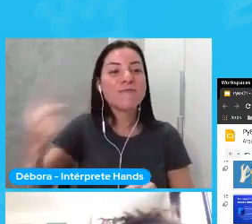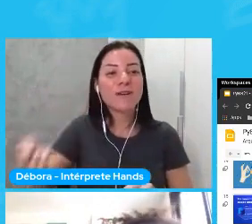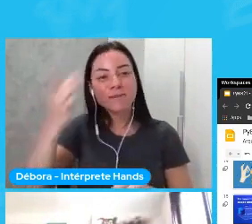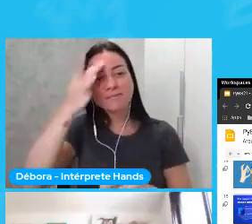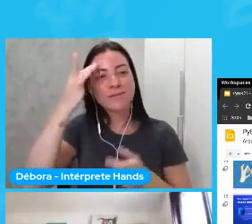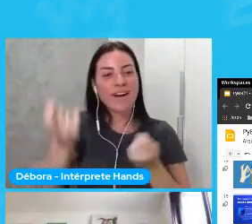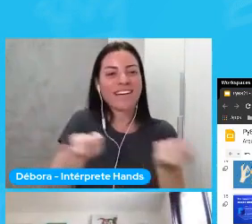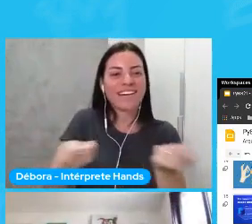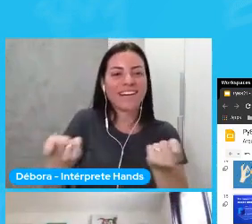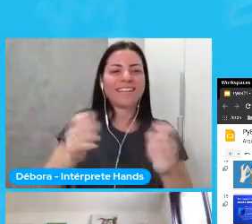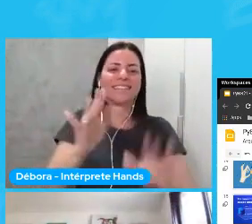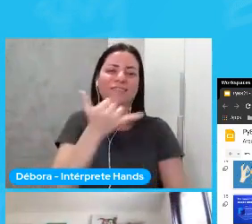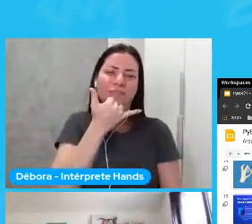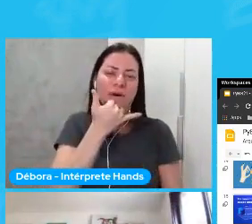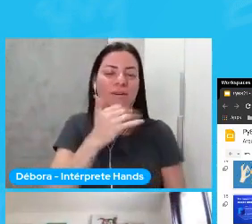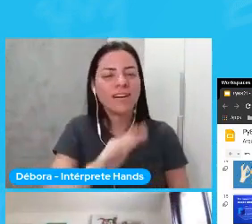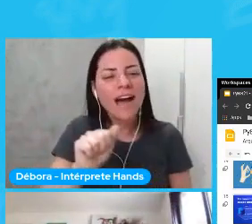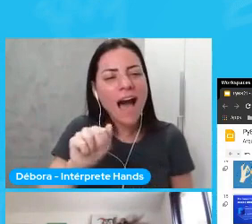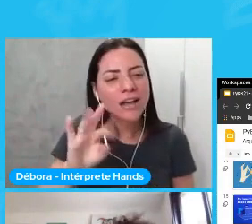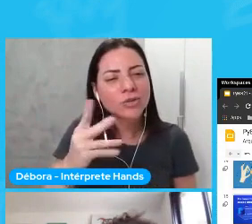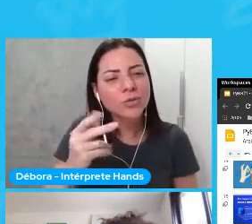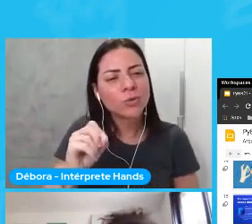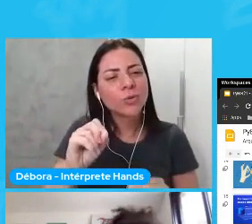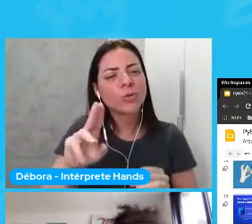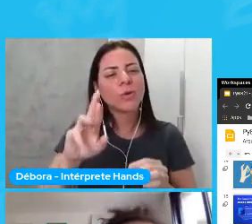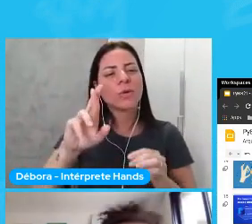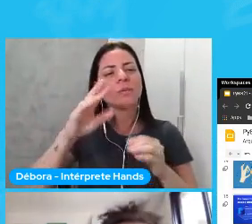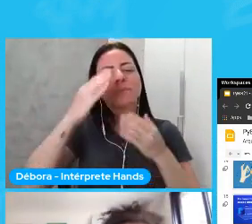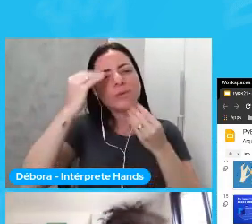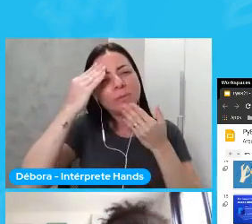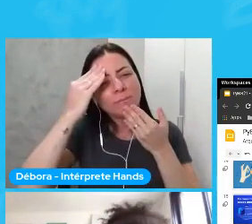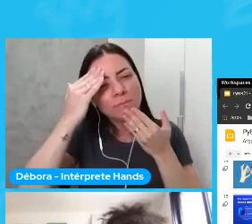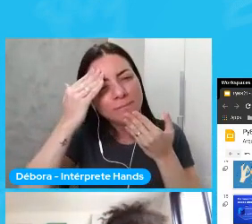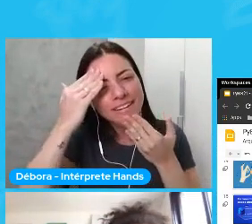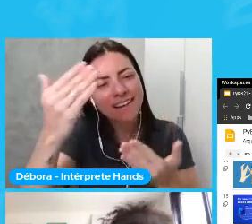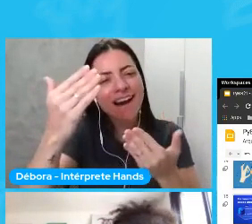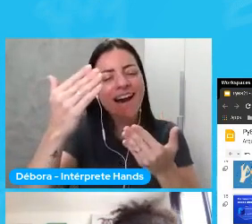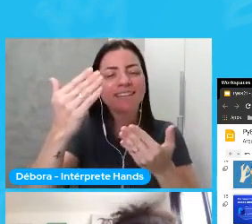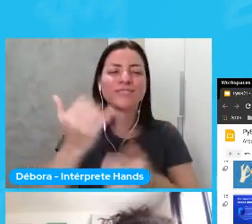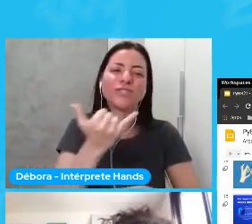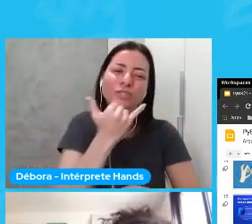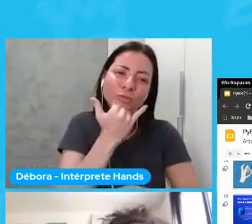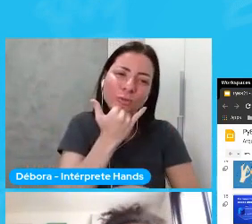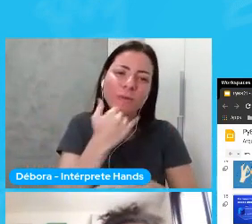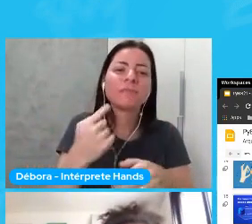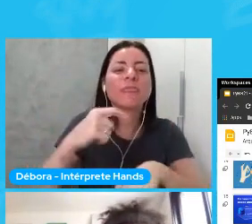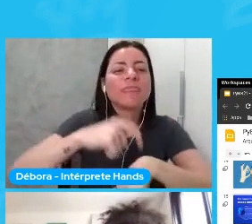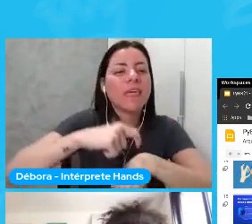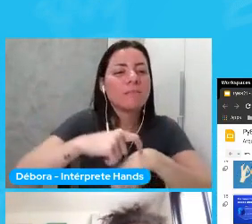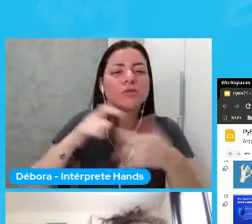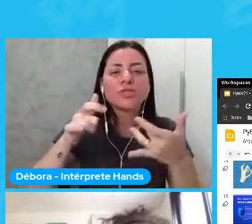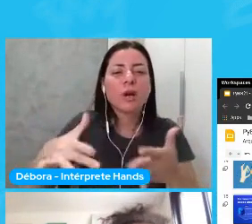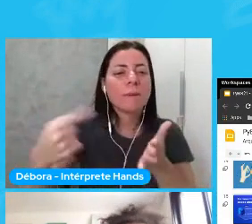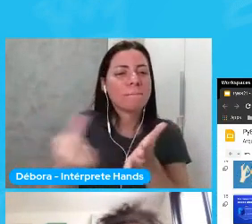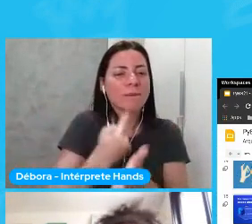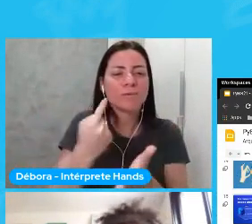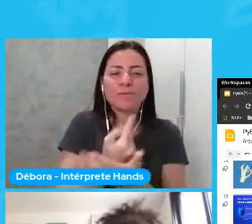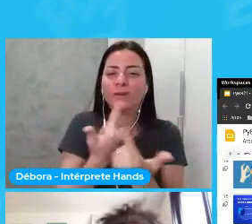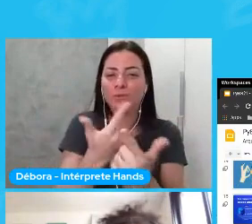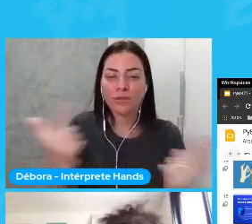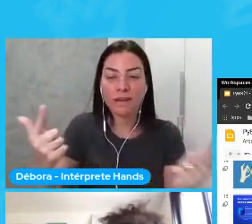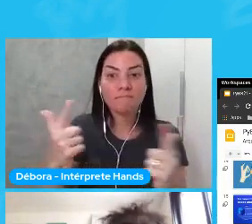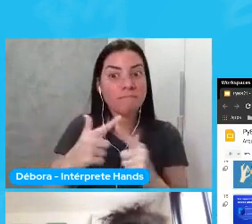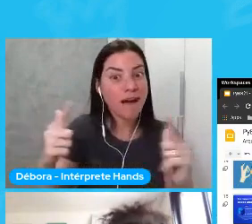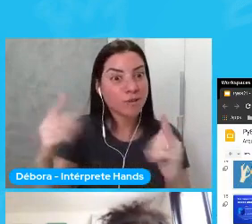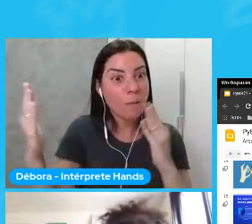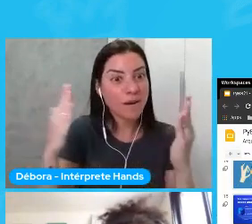mal Arthur muito obrigado desculpa mas nós não temos tempo sua pergunta em comparação a Bruna lá